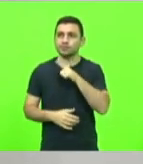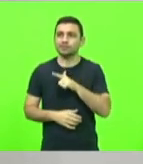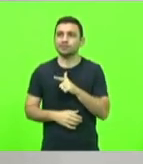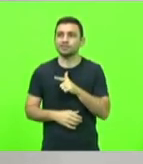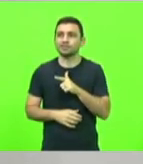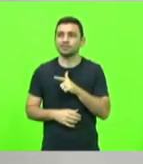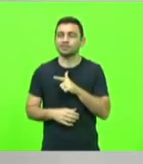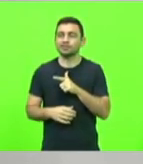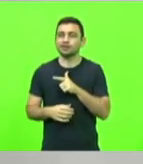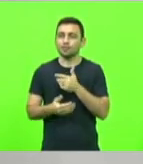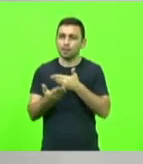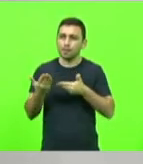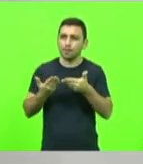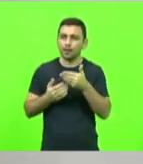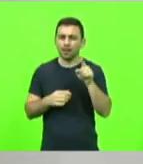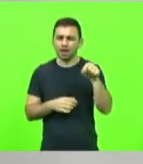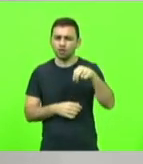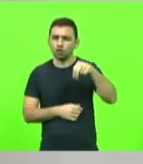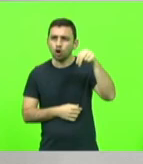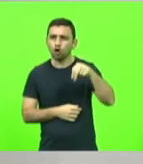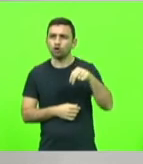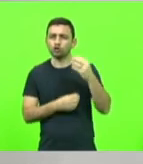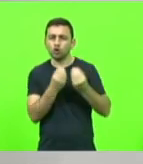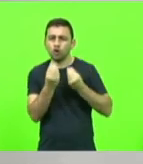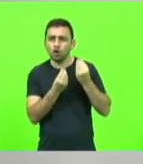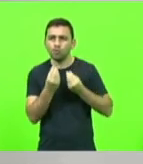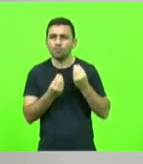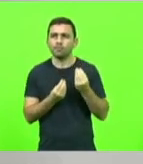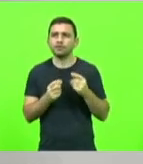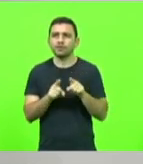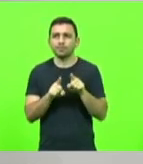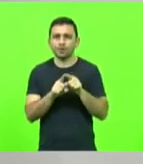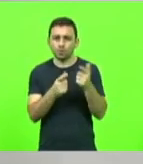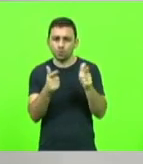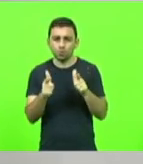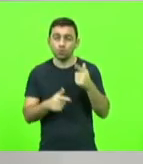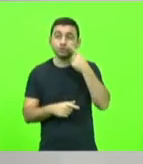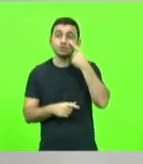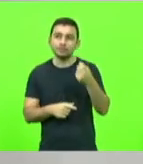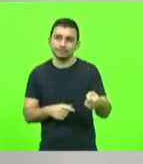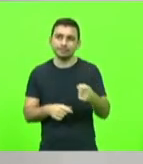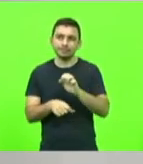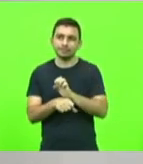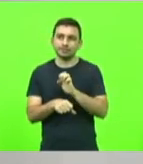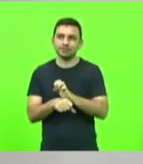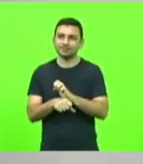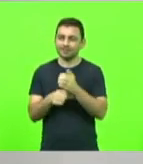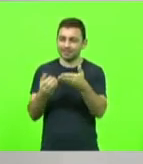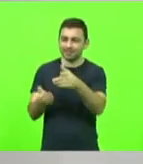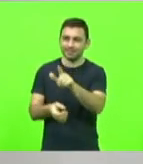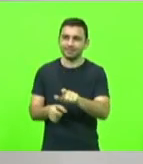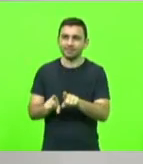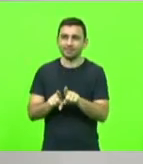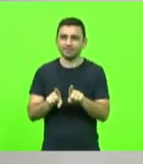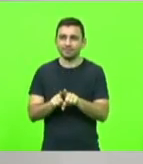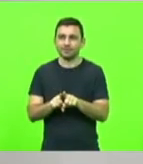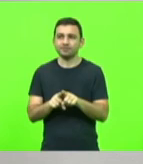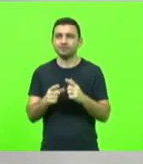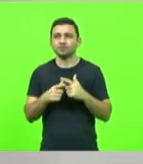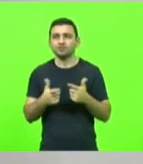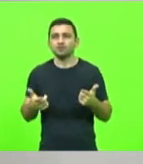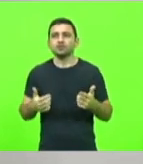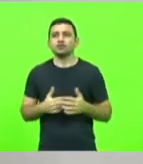respeito da região norte e nordeste e várias outras de interesse estadual. A ele também, toda a sorte,